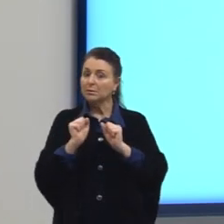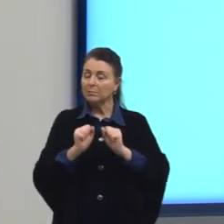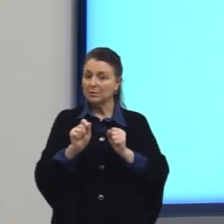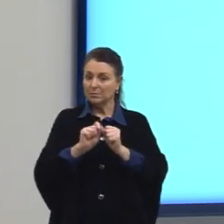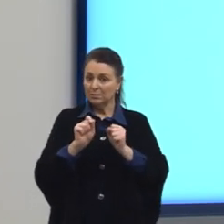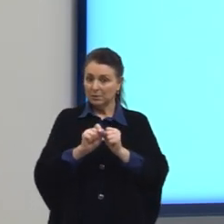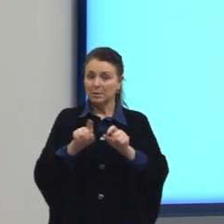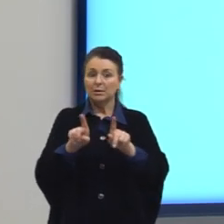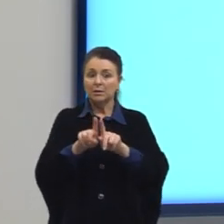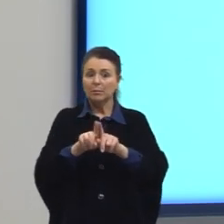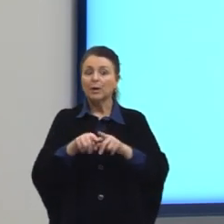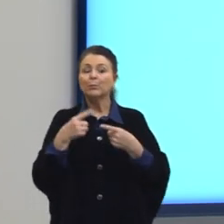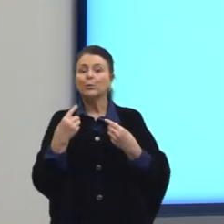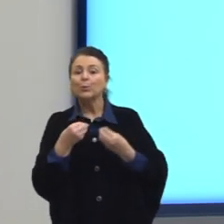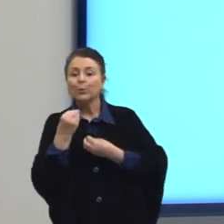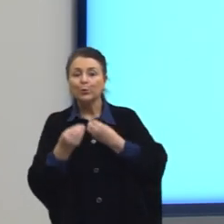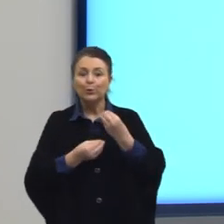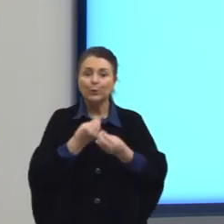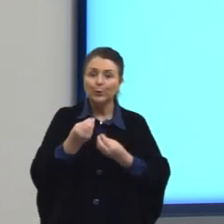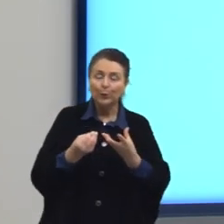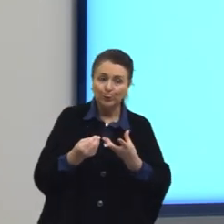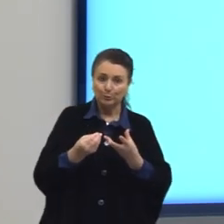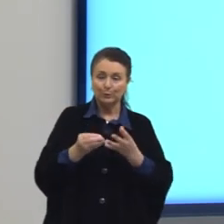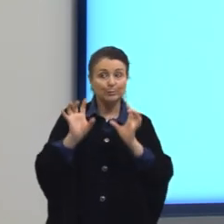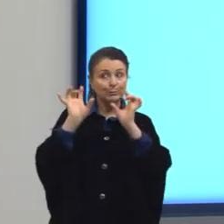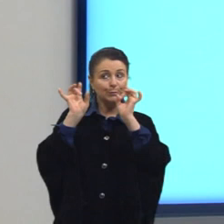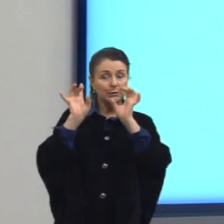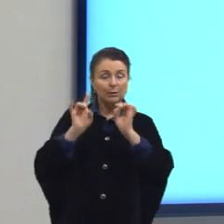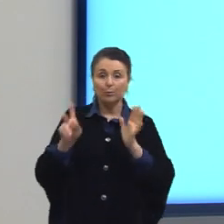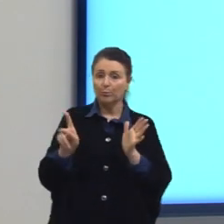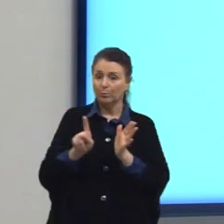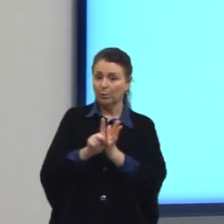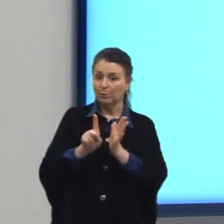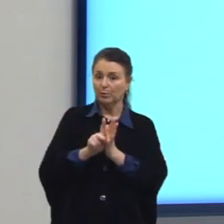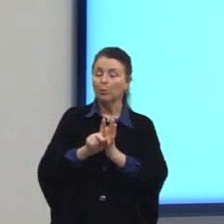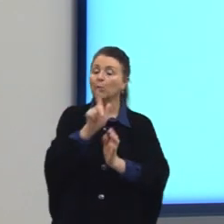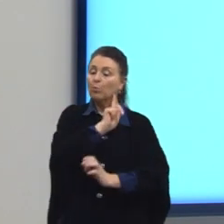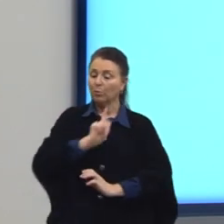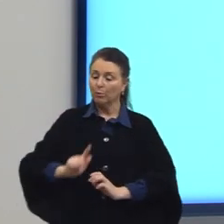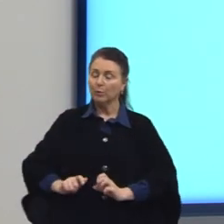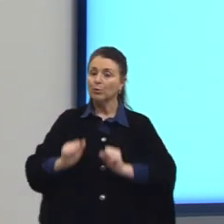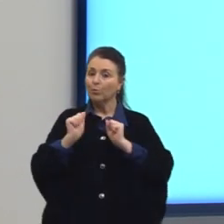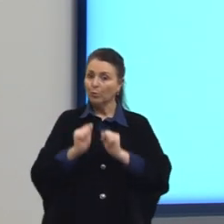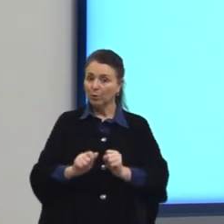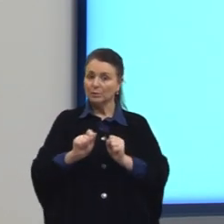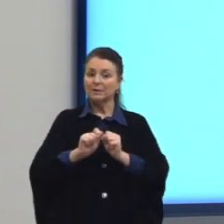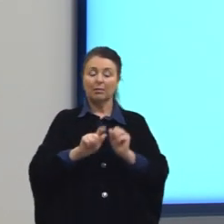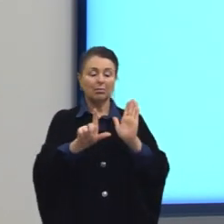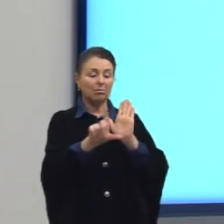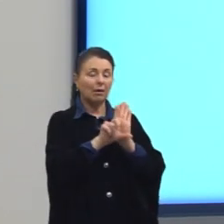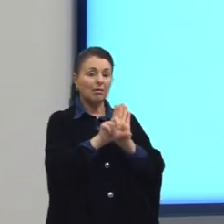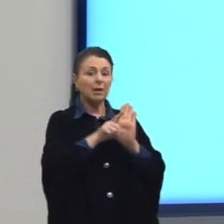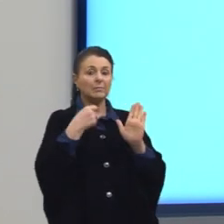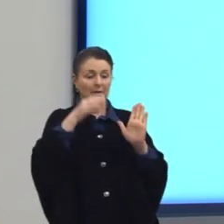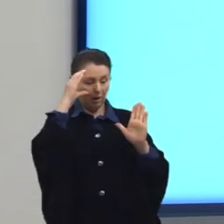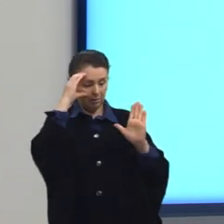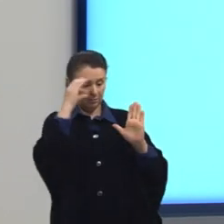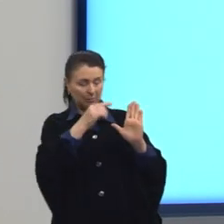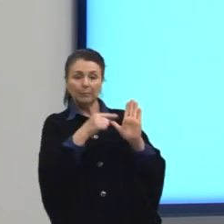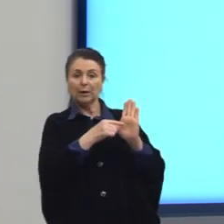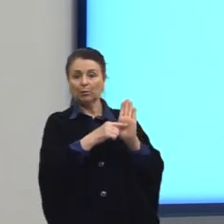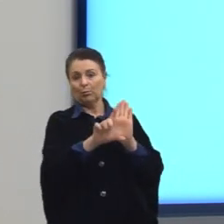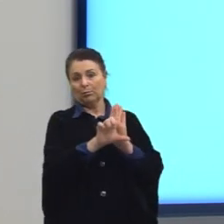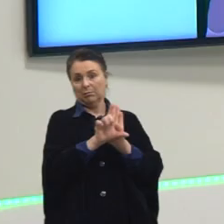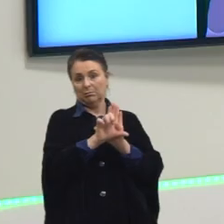determinadas condições, Tem que ter condições específicas. Tem que ter toda ali, tem que estar dentro da lei, das normas, tudo certinho. O que não